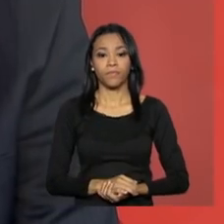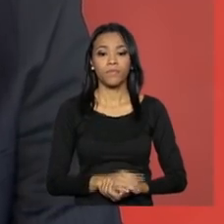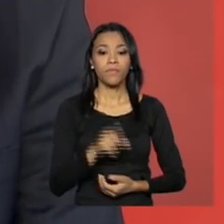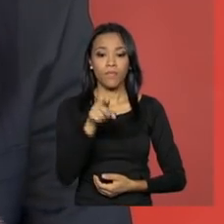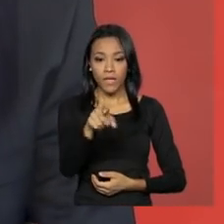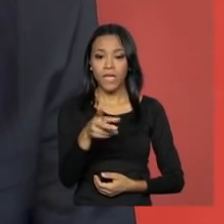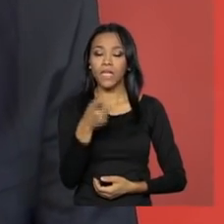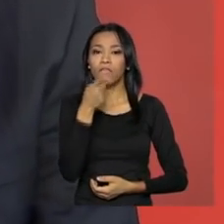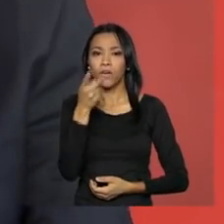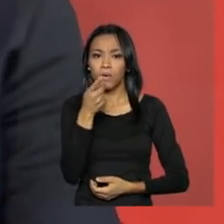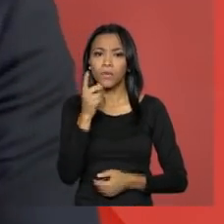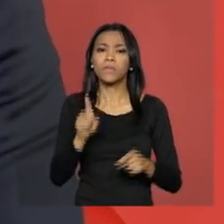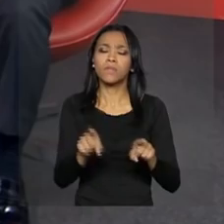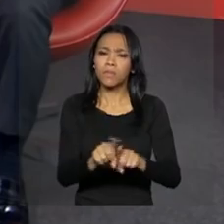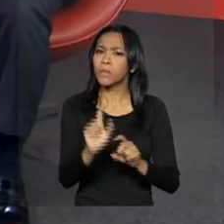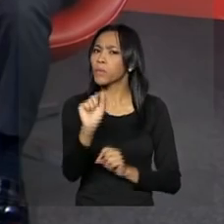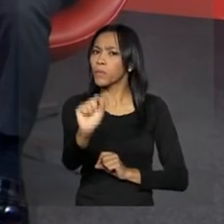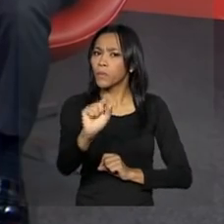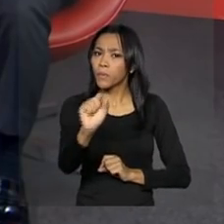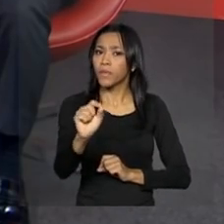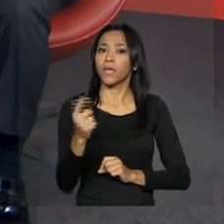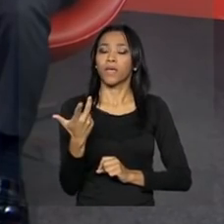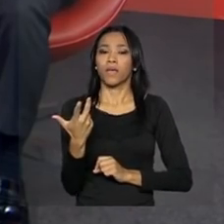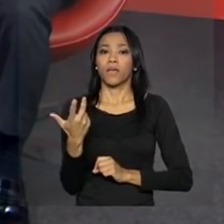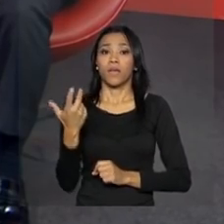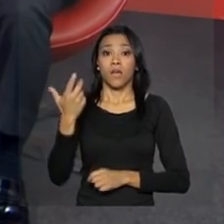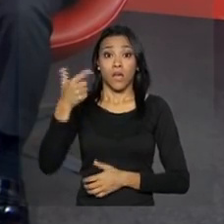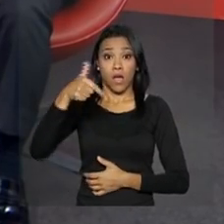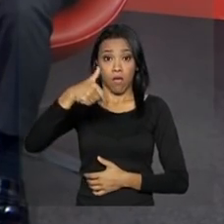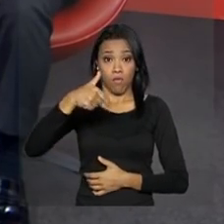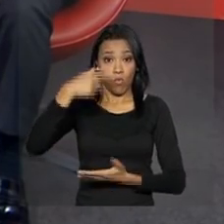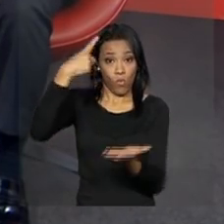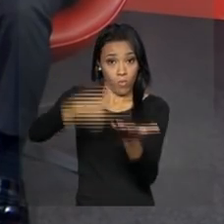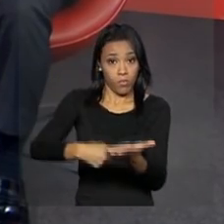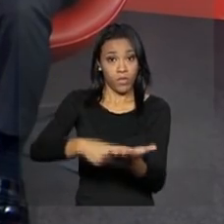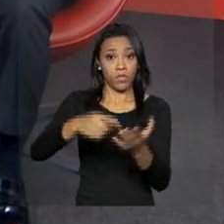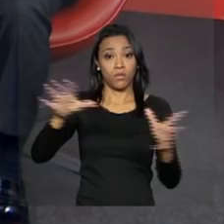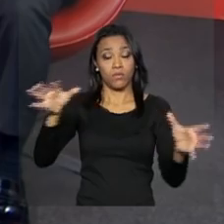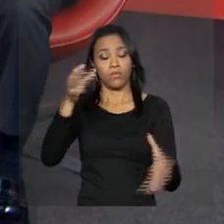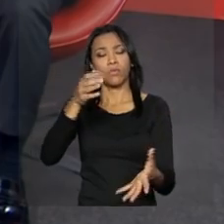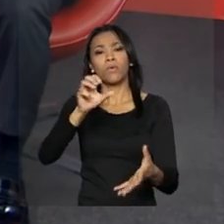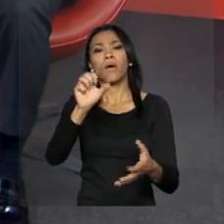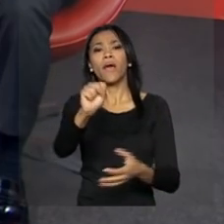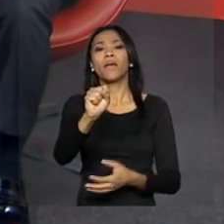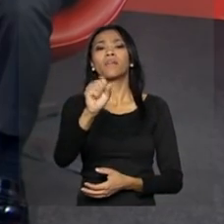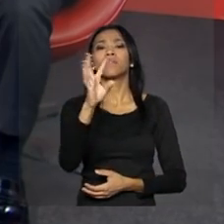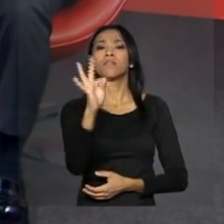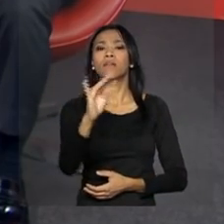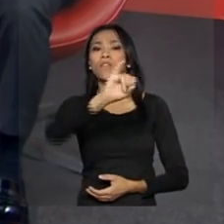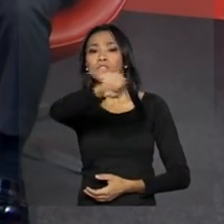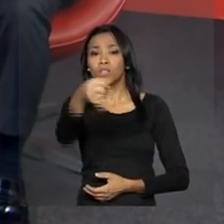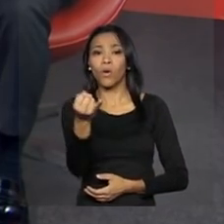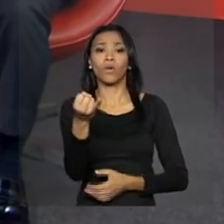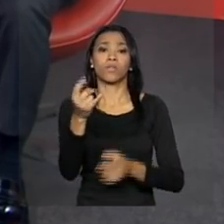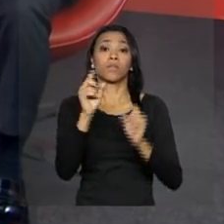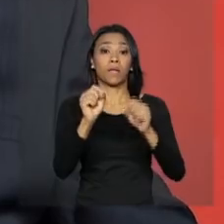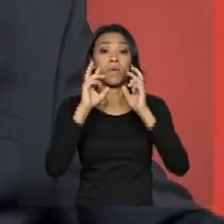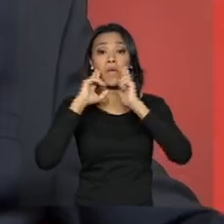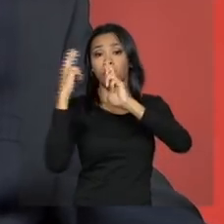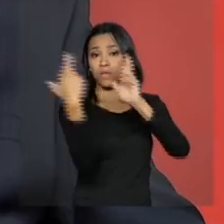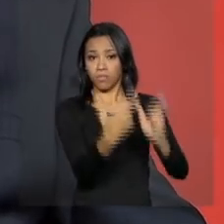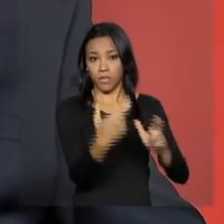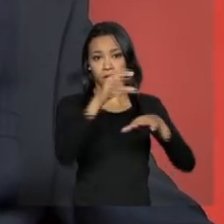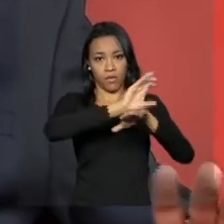ministro Eugênio Aragão comentou também sobre o papel do Supremo Tribunal Federal na defesa dos princípios constitucionais no Brasil.